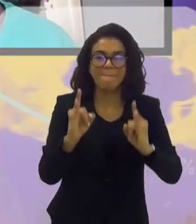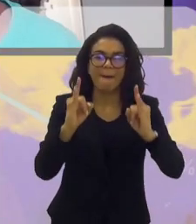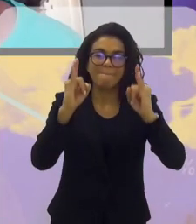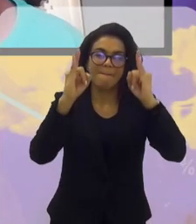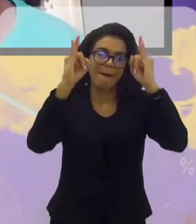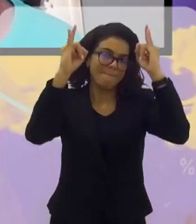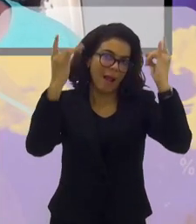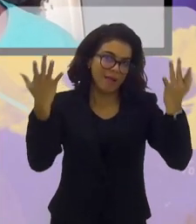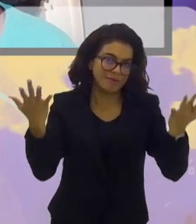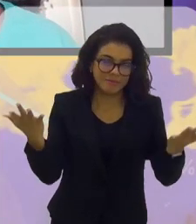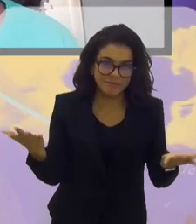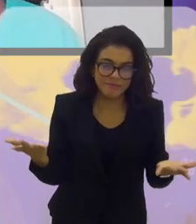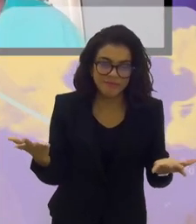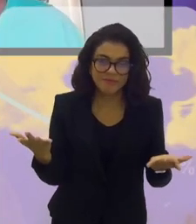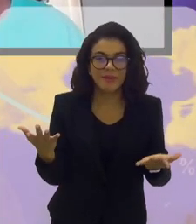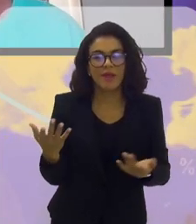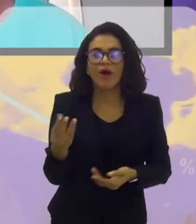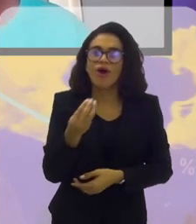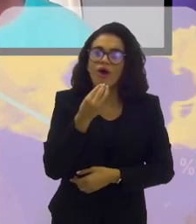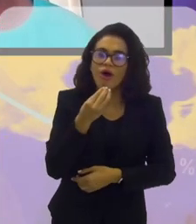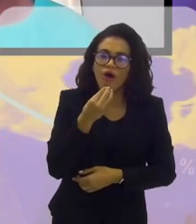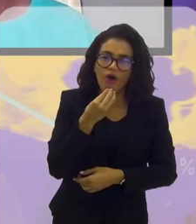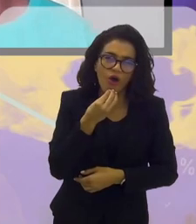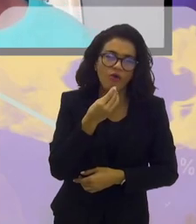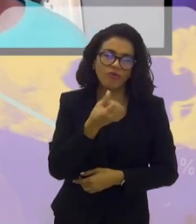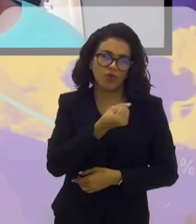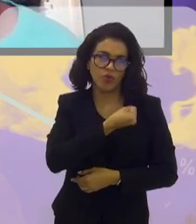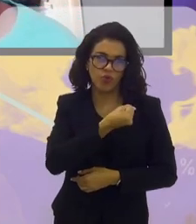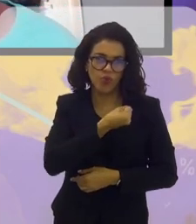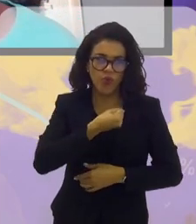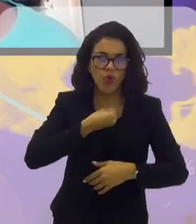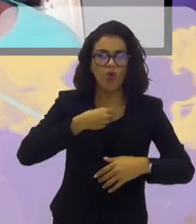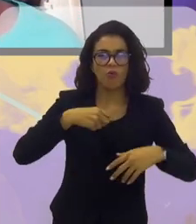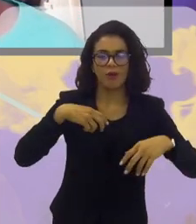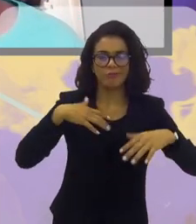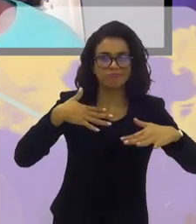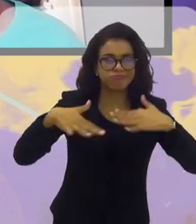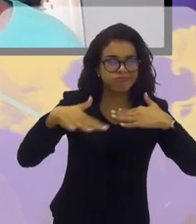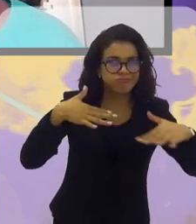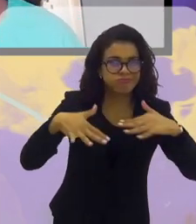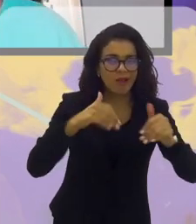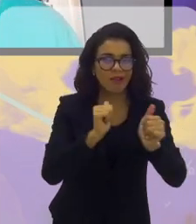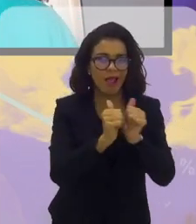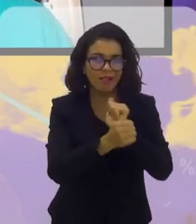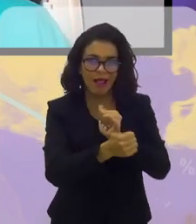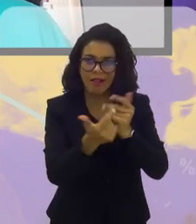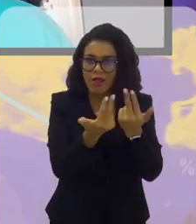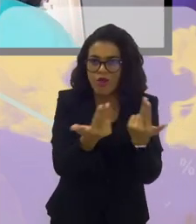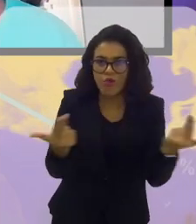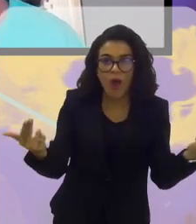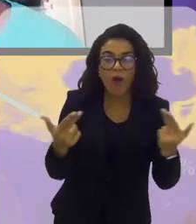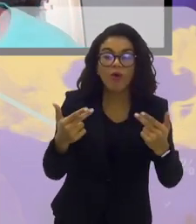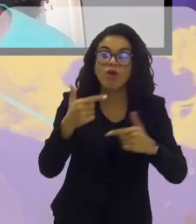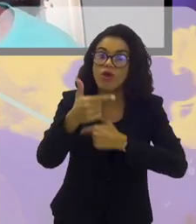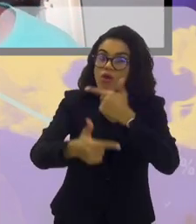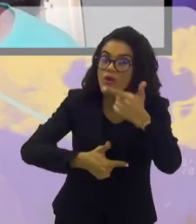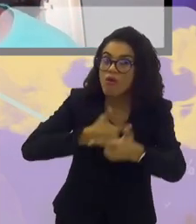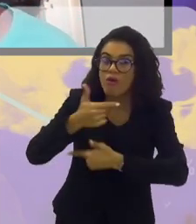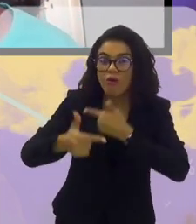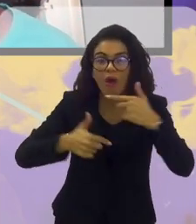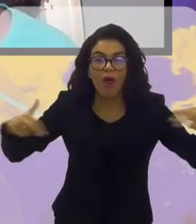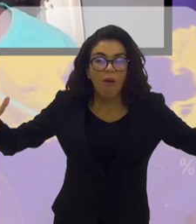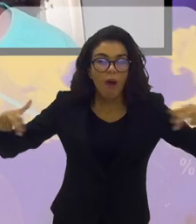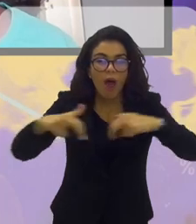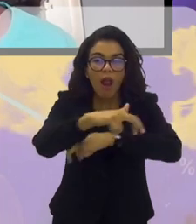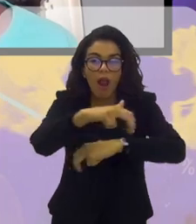a menos. Claro, o mesmo número de jogadores, que hoje correm o dobro do que corriam na década de